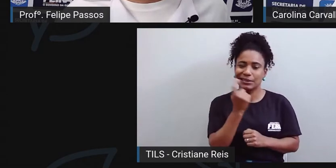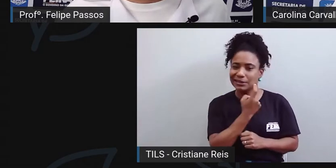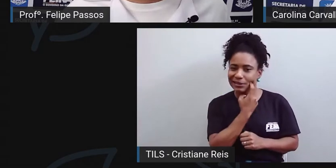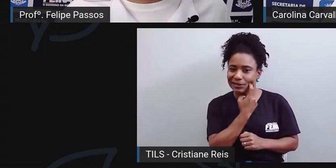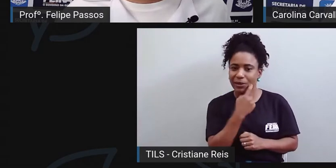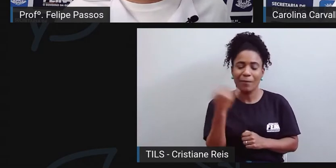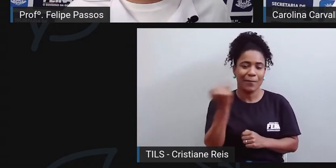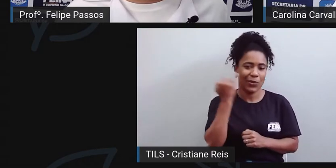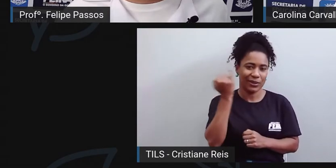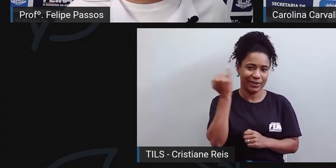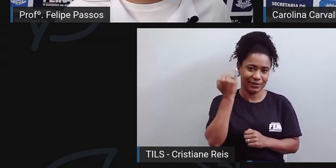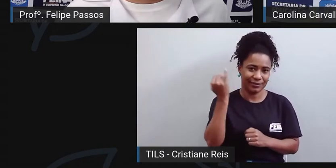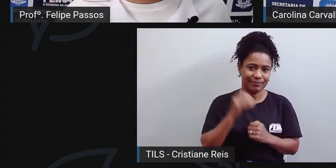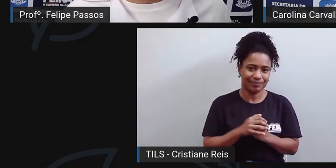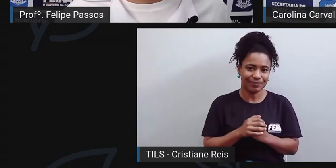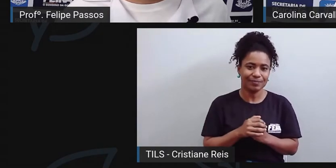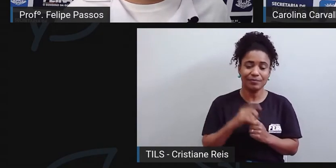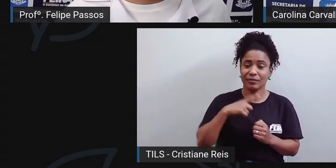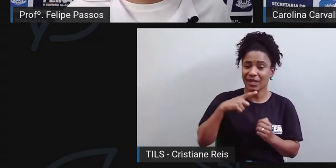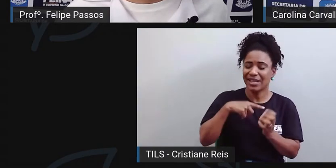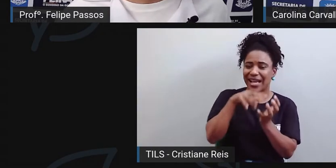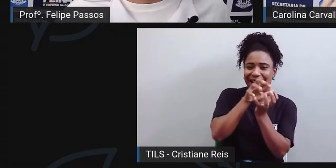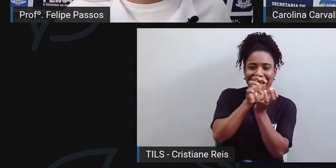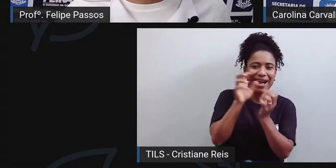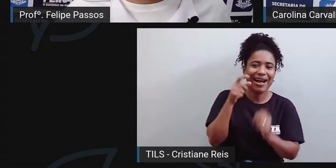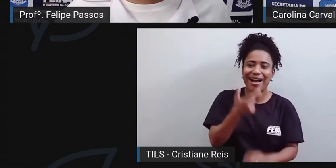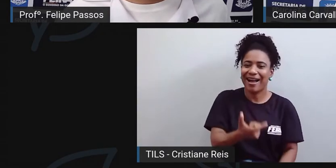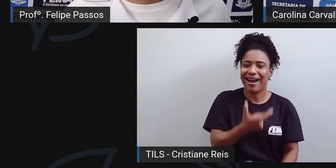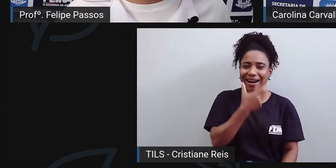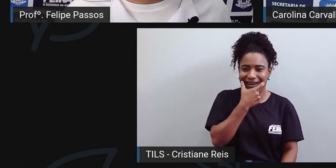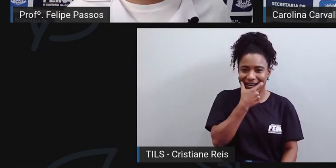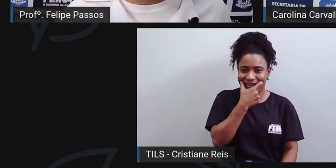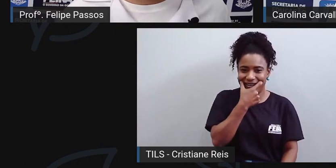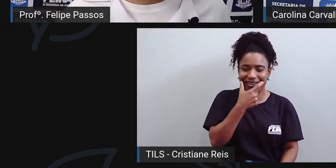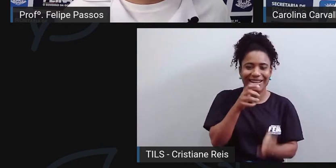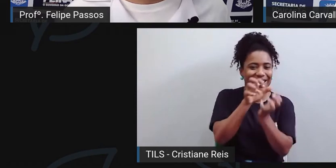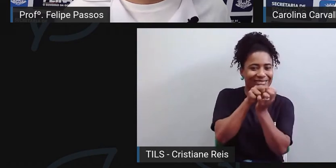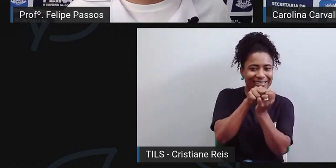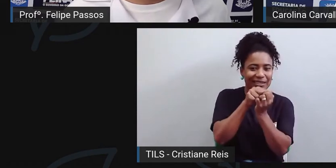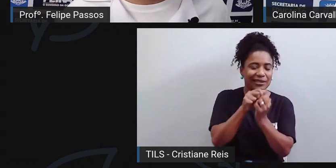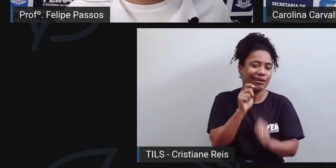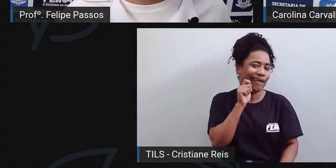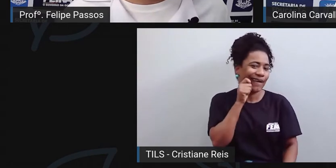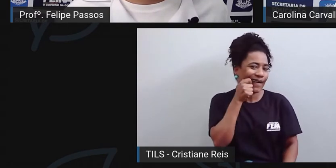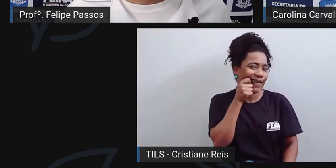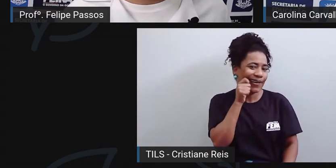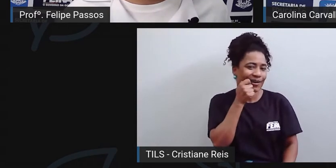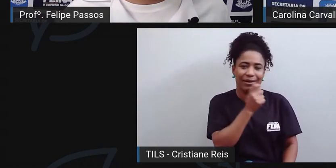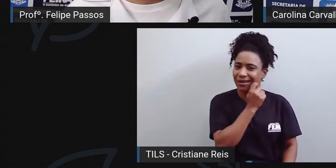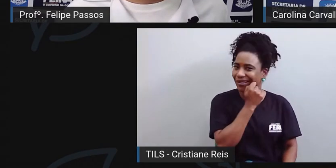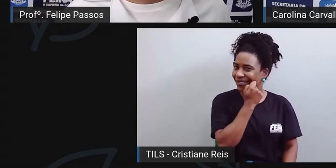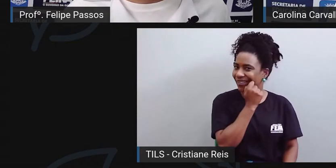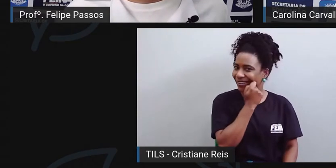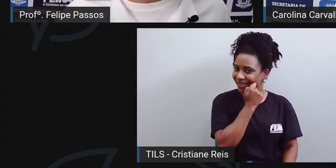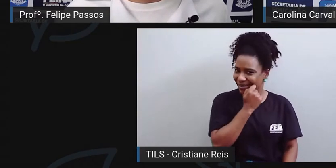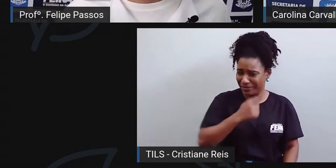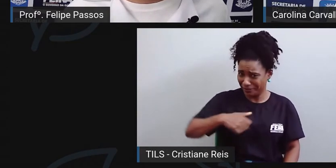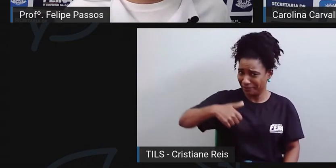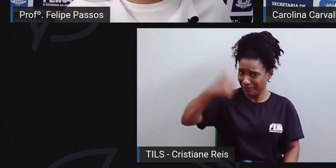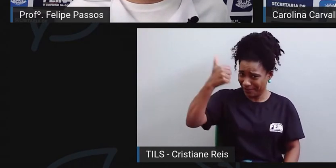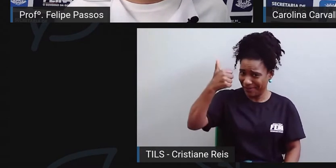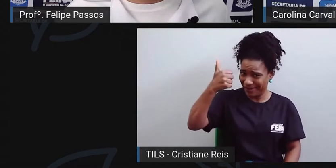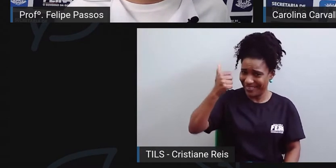nenhuma prótese, por melhor que seja, até mesmo o implante, ela vai substituir o